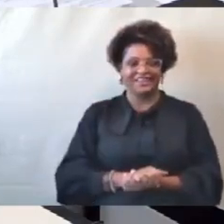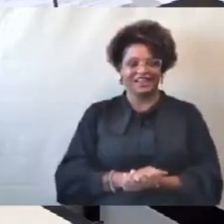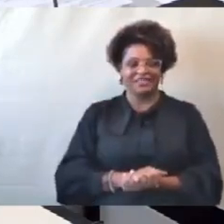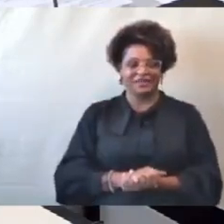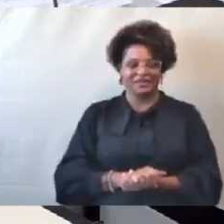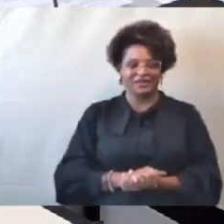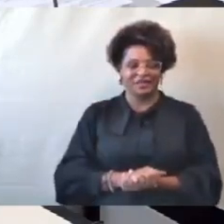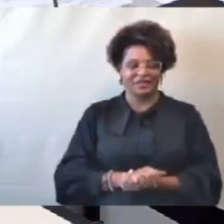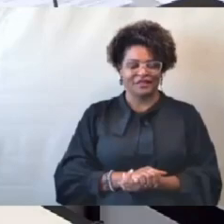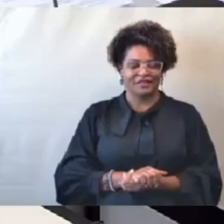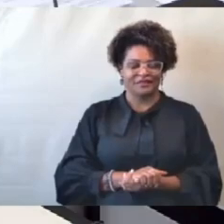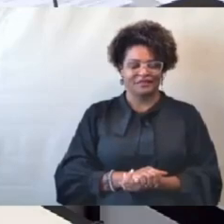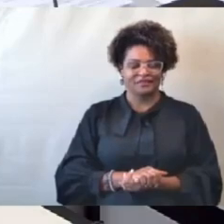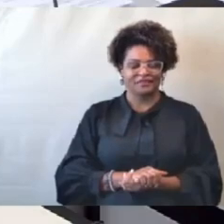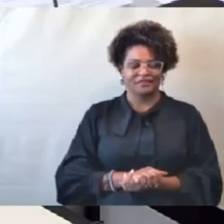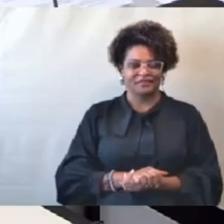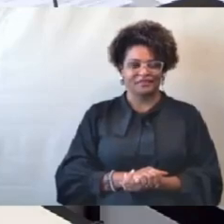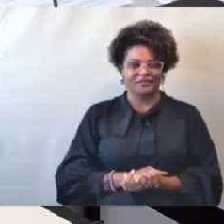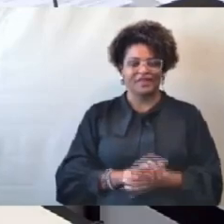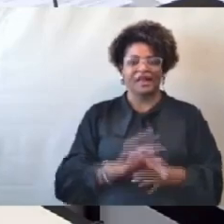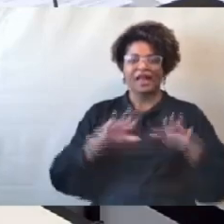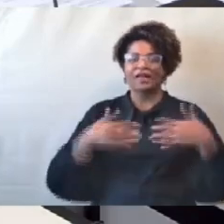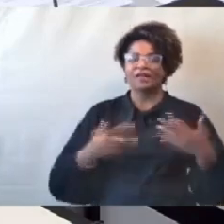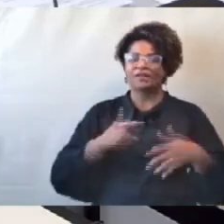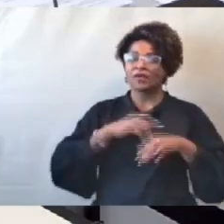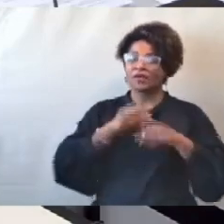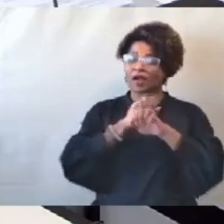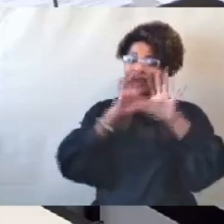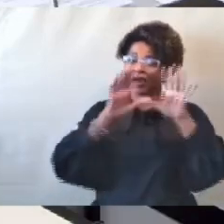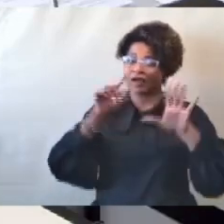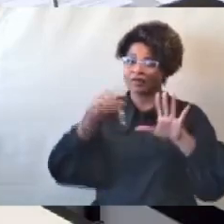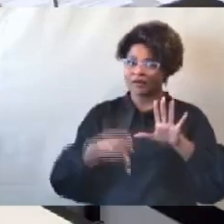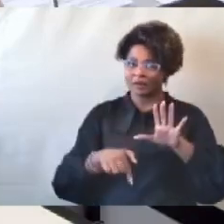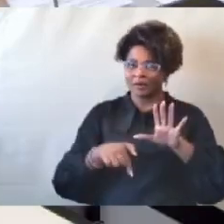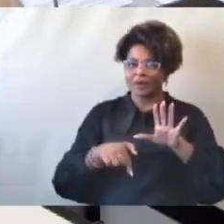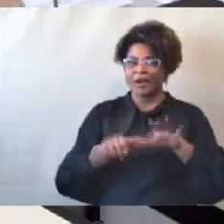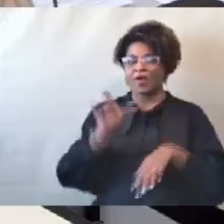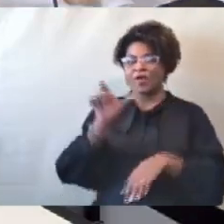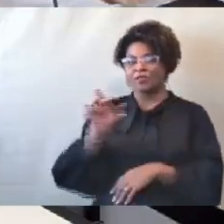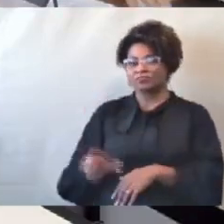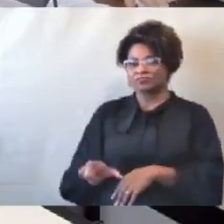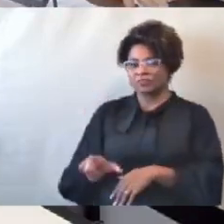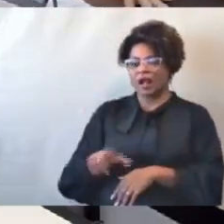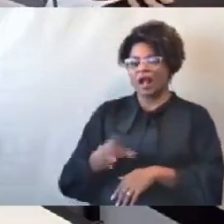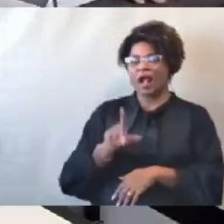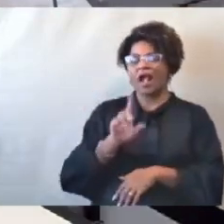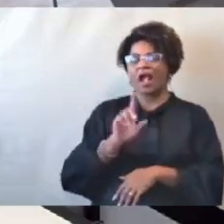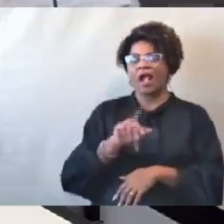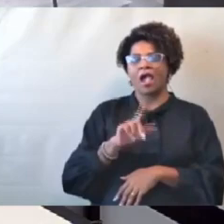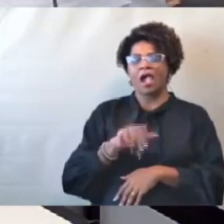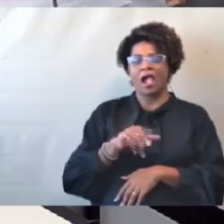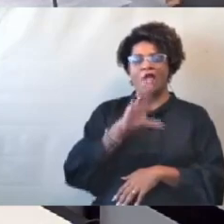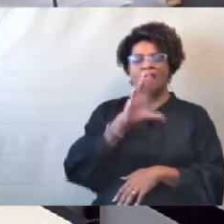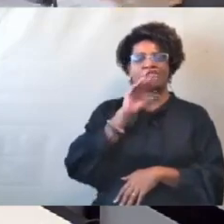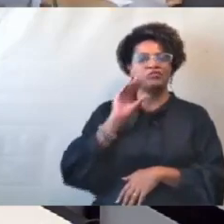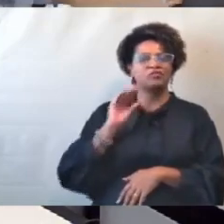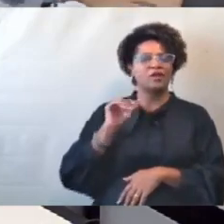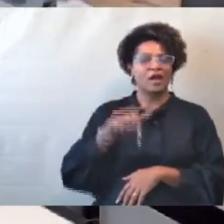Ah, tá. Então, fica esclarecido ao pessoal do cerimonial que trata-se de um servidor da casa que